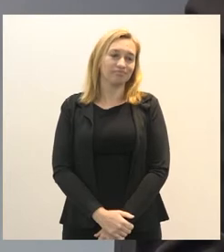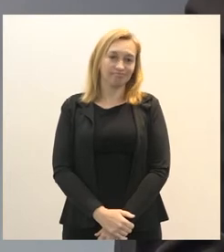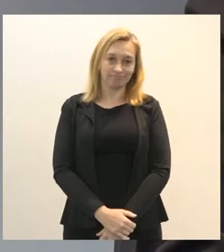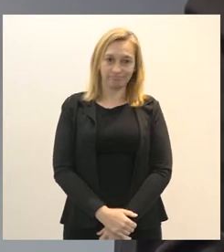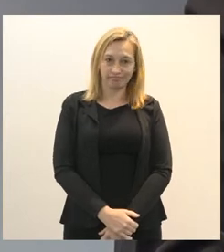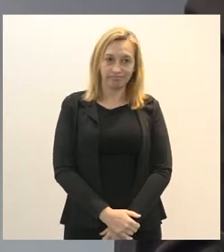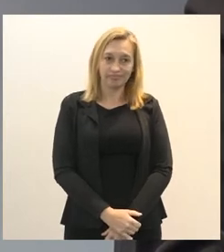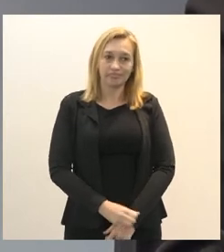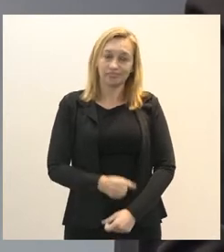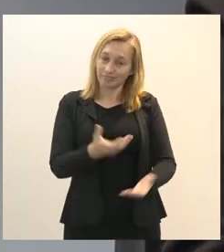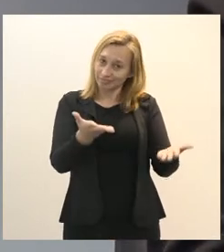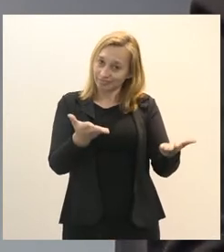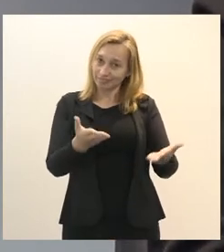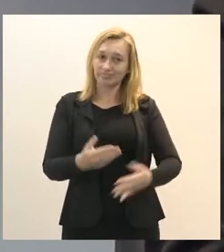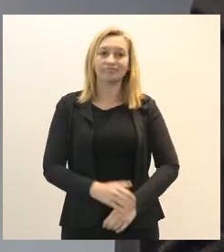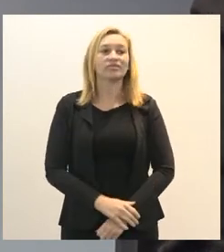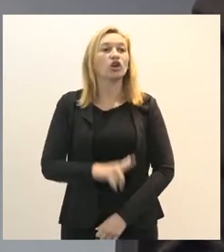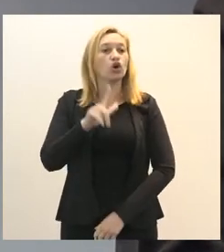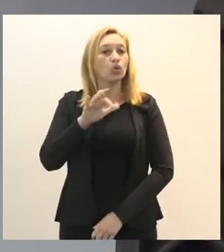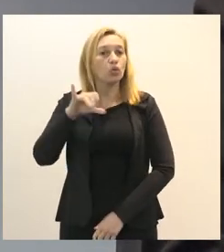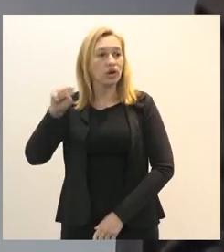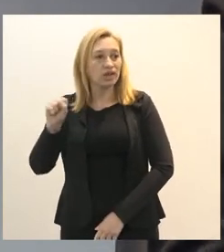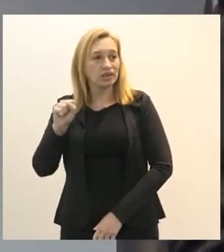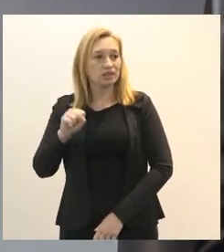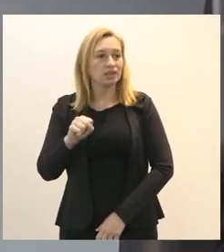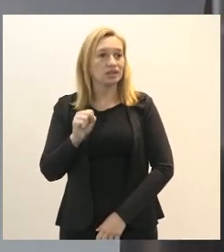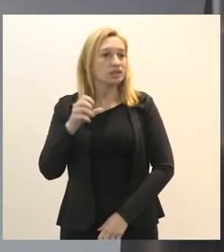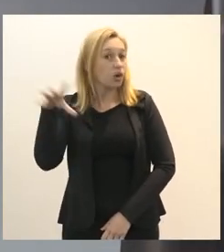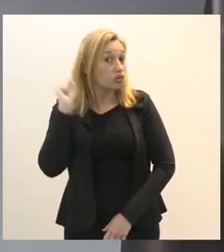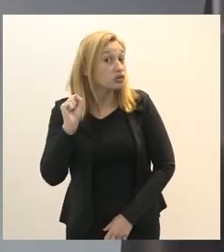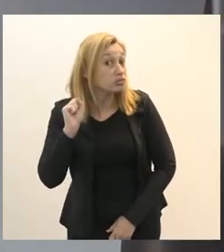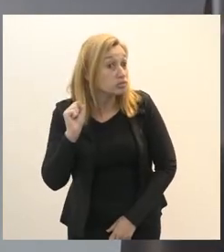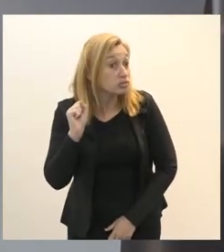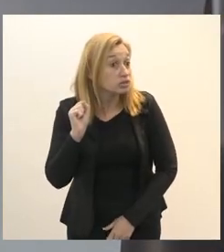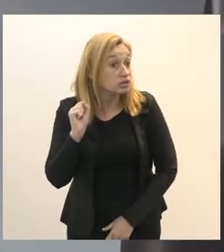por favor Lucas Ferreira Costa está ouvindo Lucas